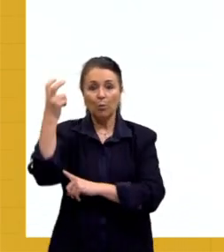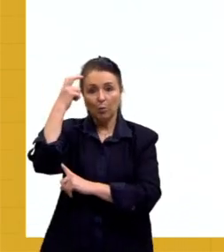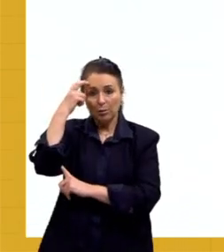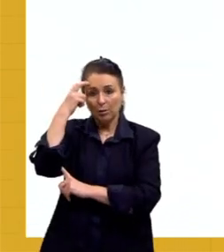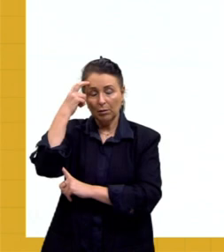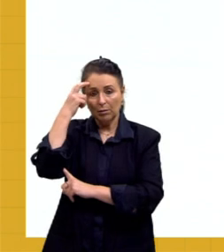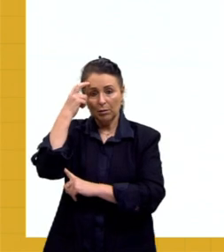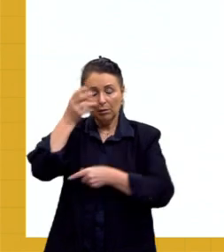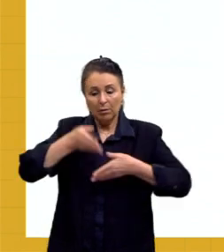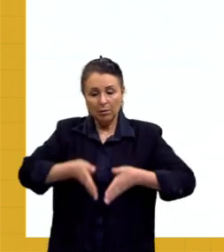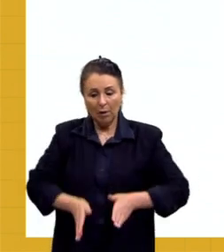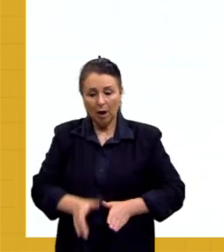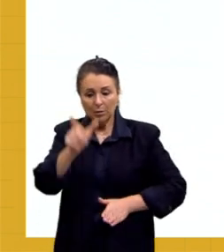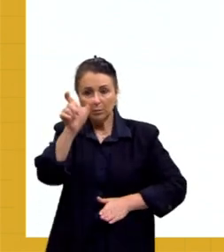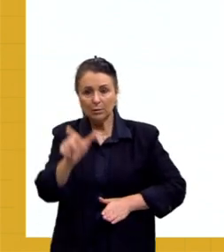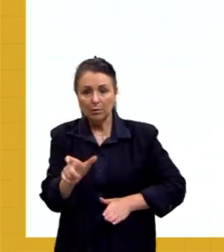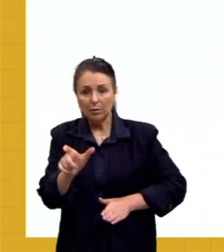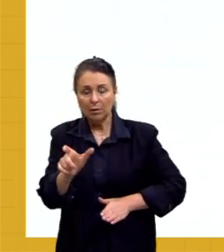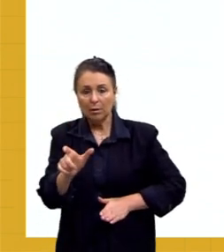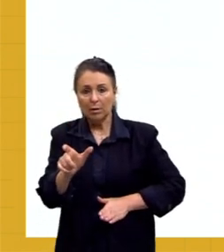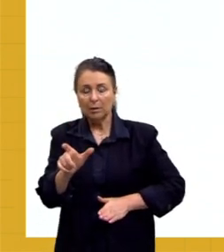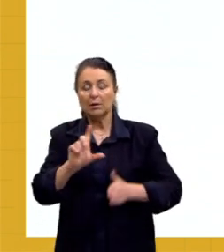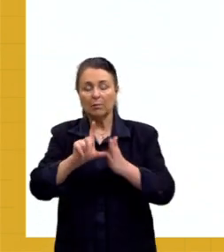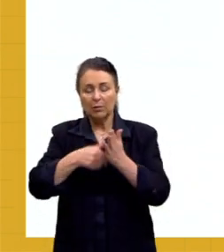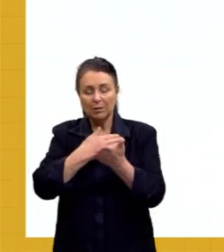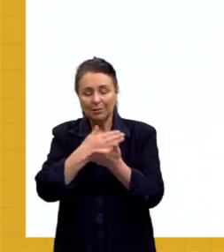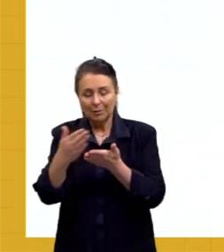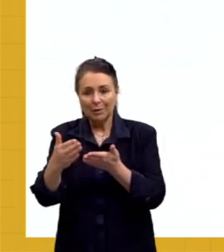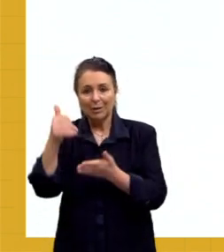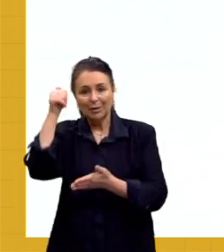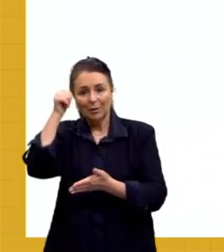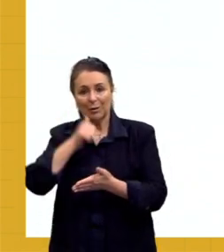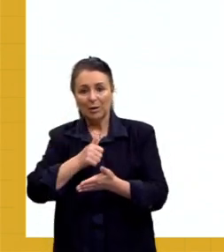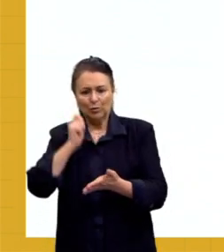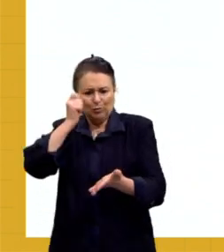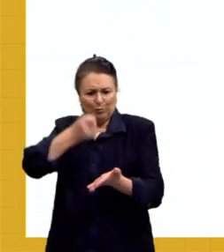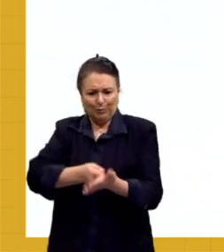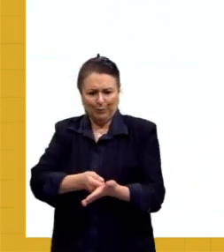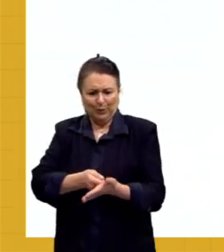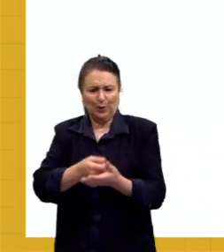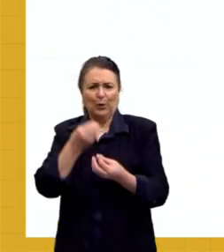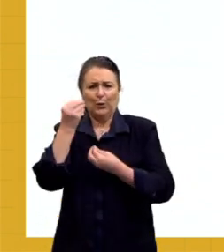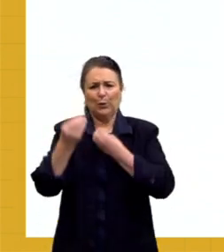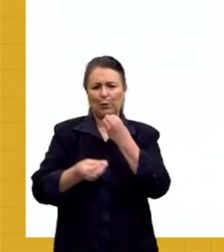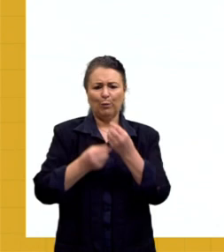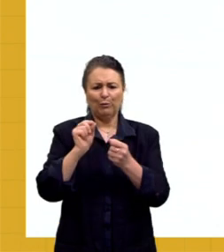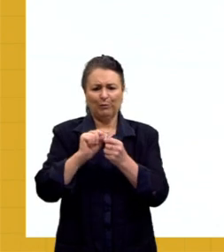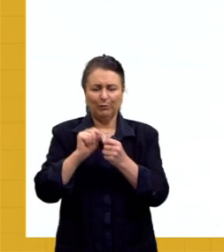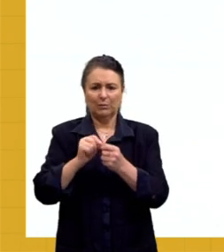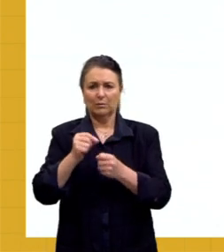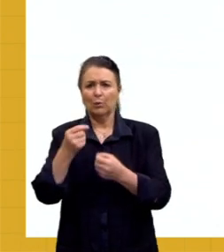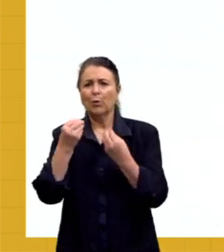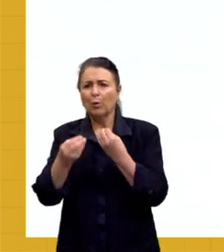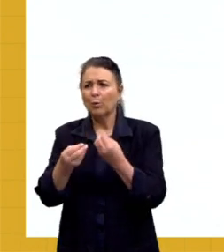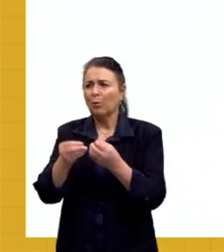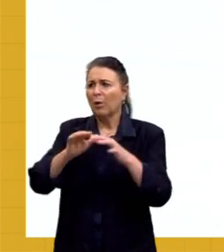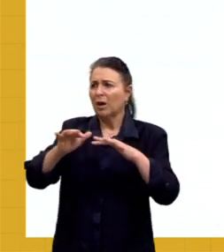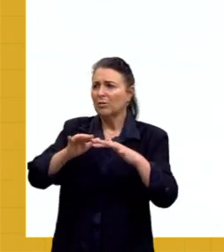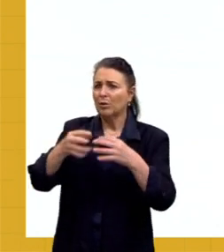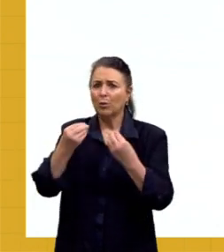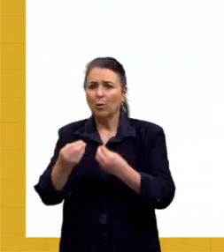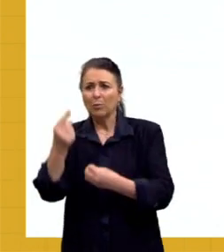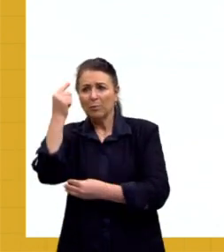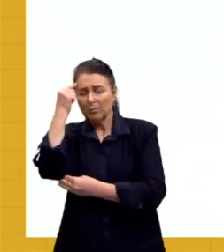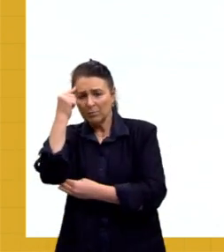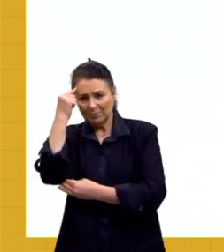nasce ali e a gente vai impondo como ela tem que ser, como ela tem que pensar, como ela tem que agir. Então, a gente impõe